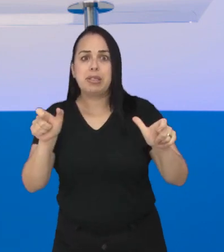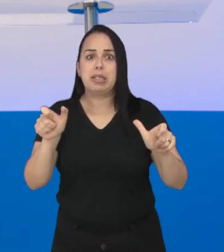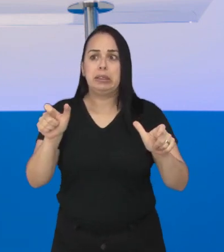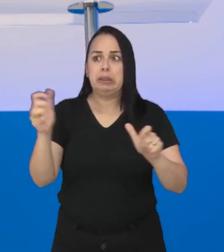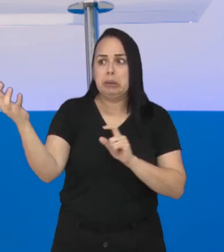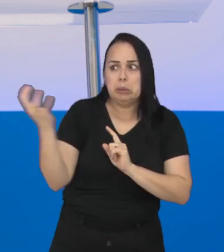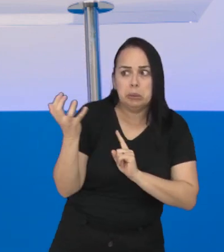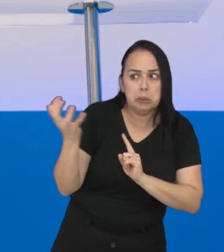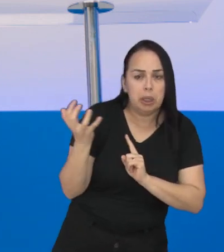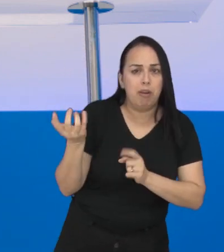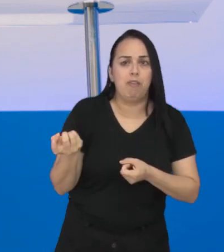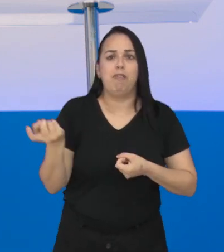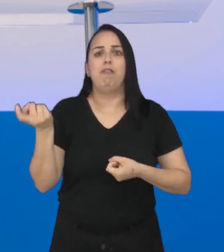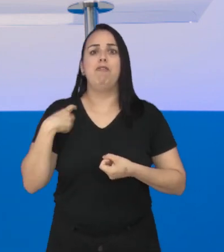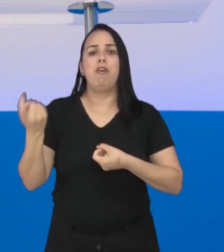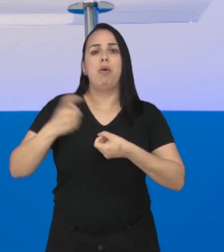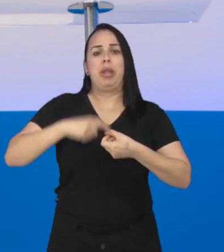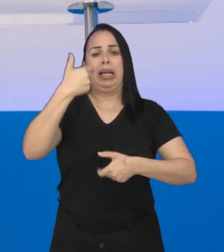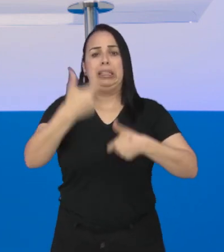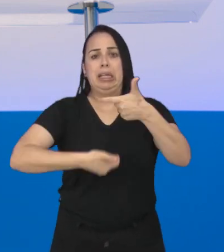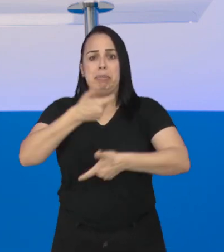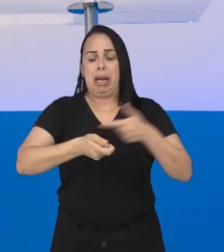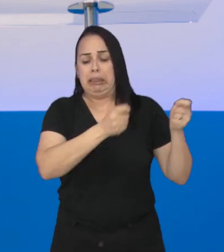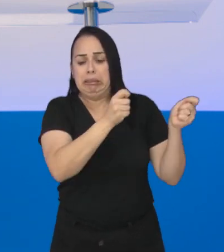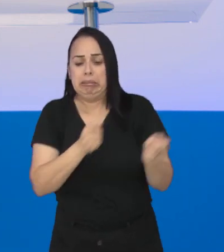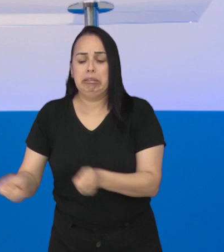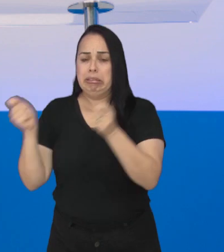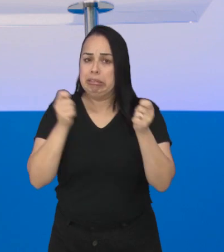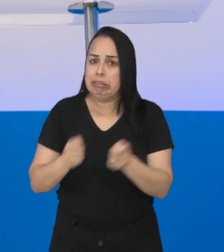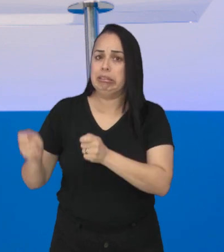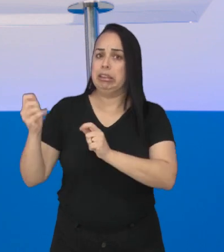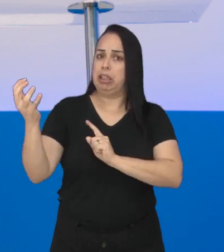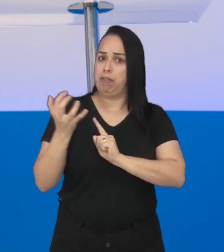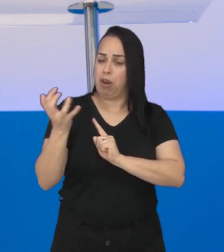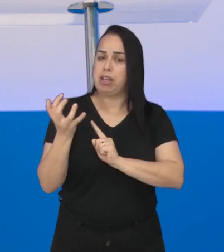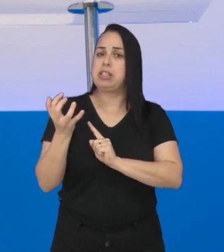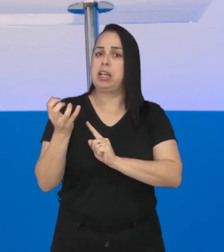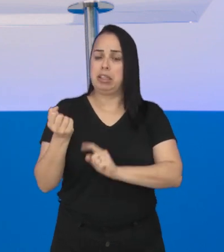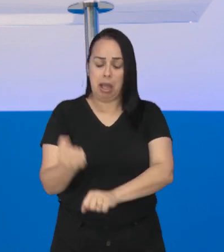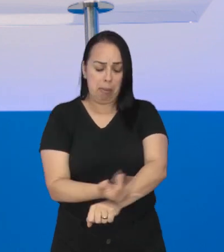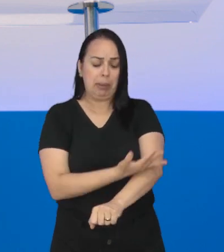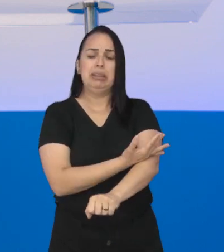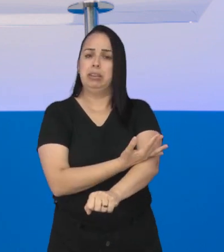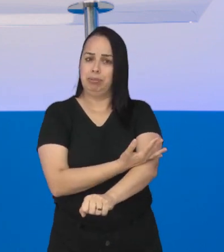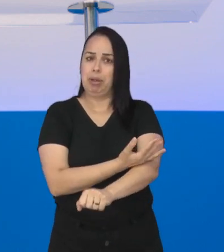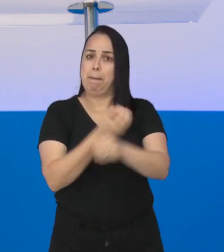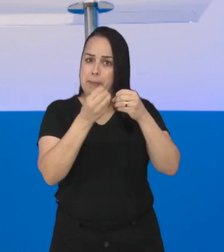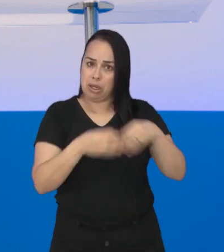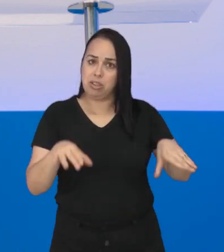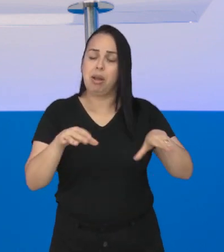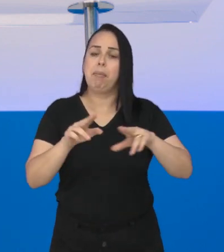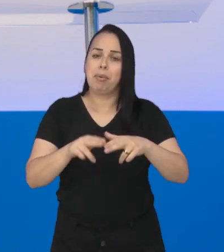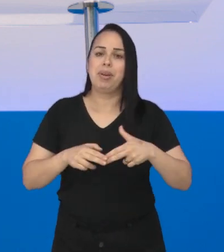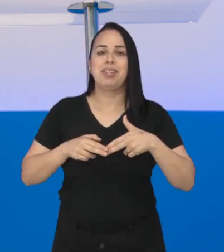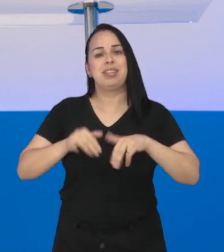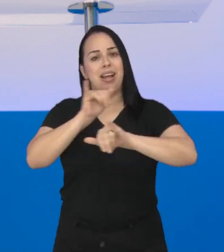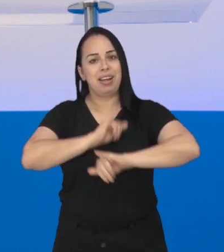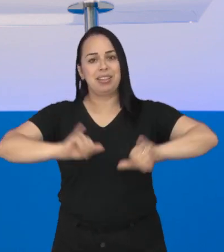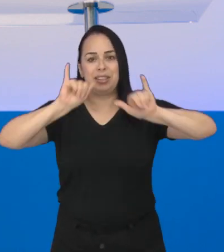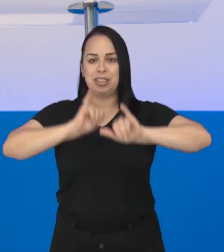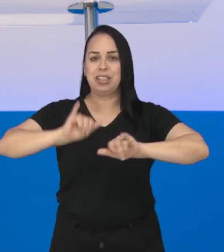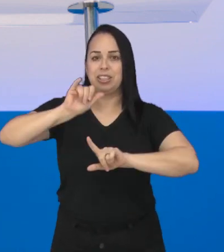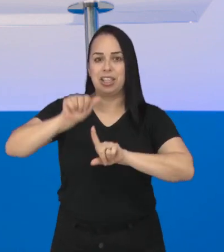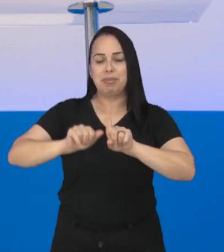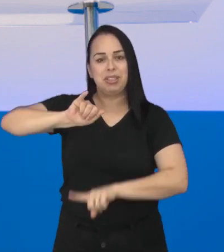gente, a pressão de retomar a rotina de trabalho. Tudo isso acaba impactando o nosso emocional e ninguém quer, né? Por isso, a